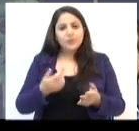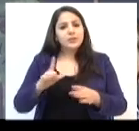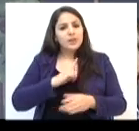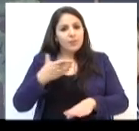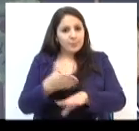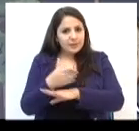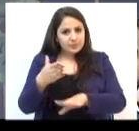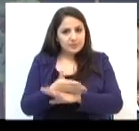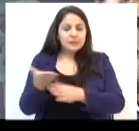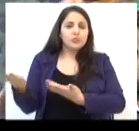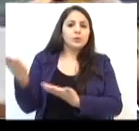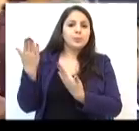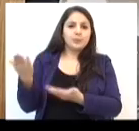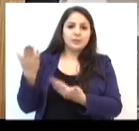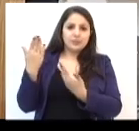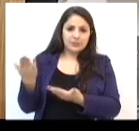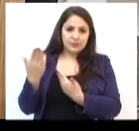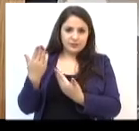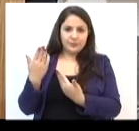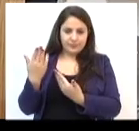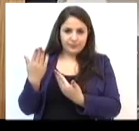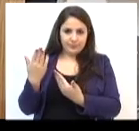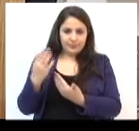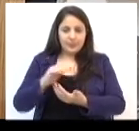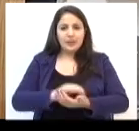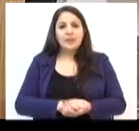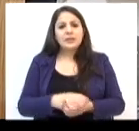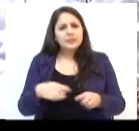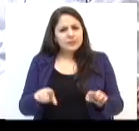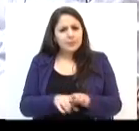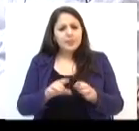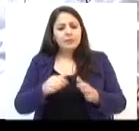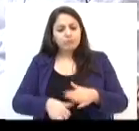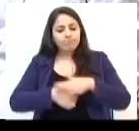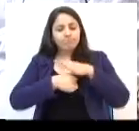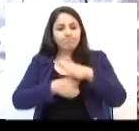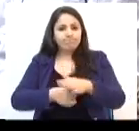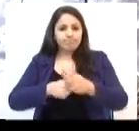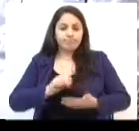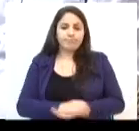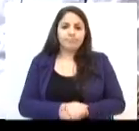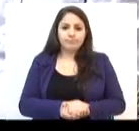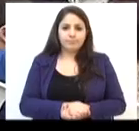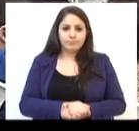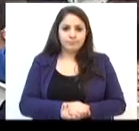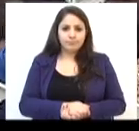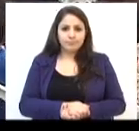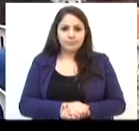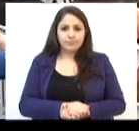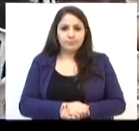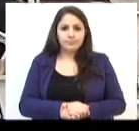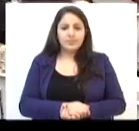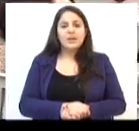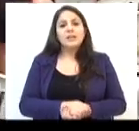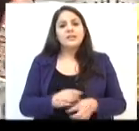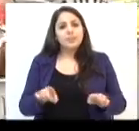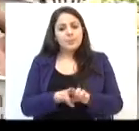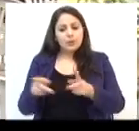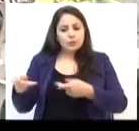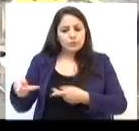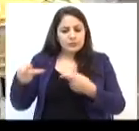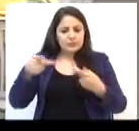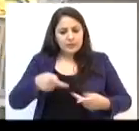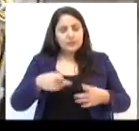participação dos homenageados da 29ª edição e de autoridades. Além disso, os